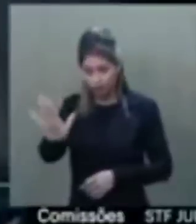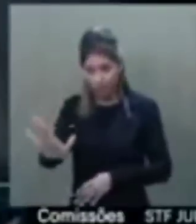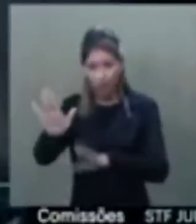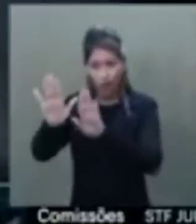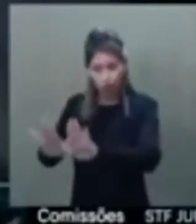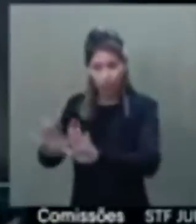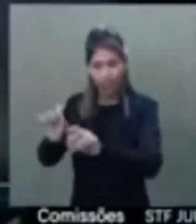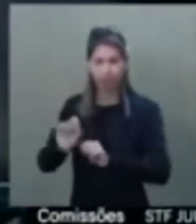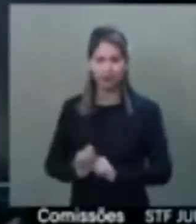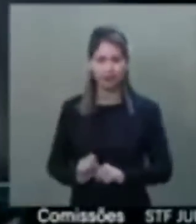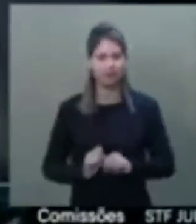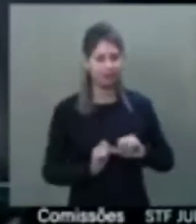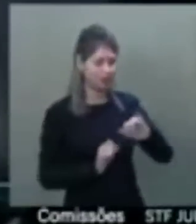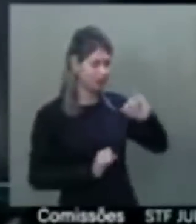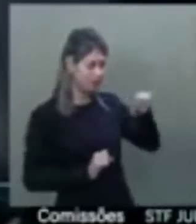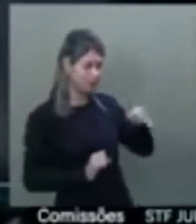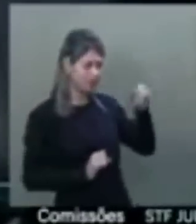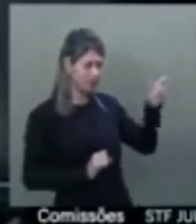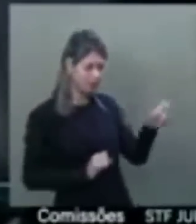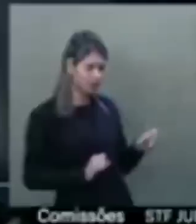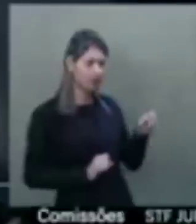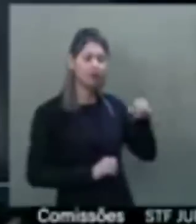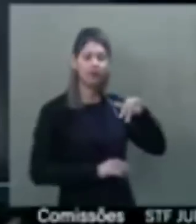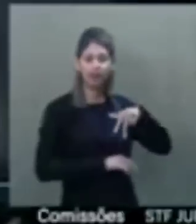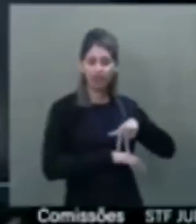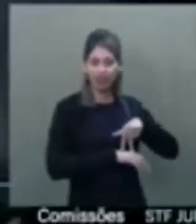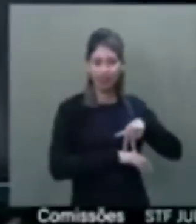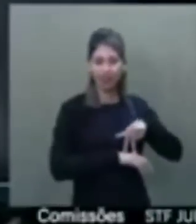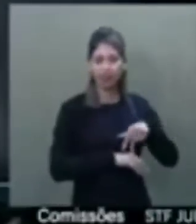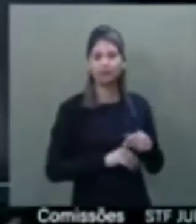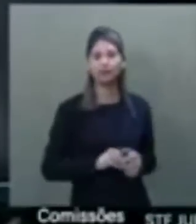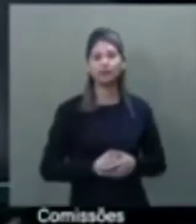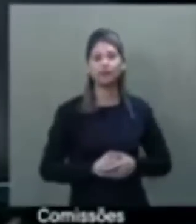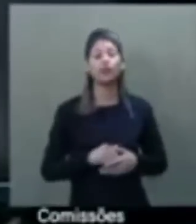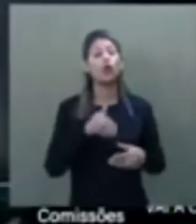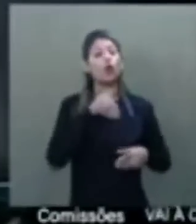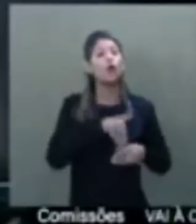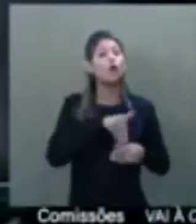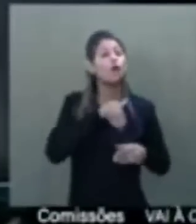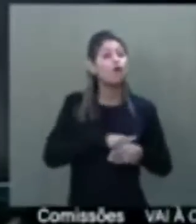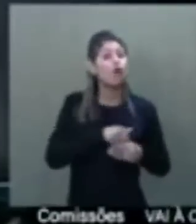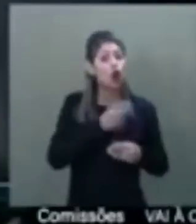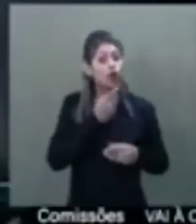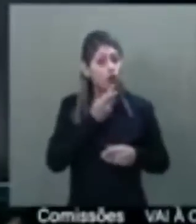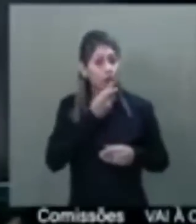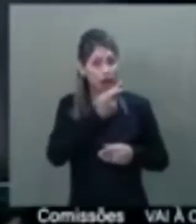O senador Jader Barbalho está conectado. Vossa Excelência deseja proferir o voto oral, senador Jader?